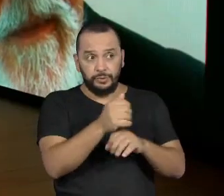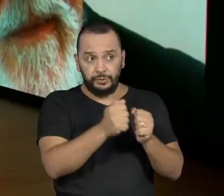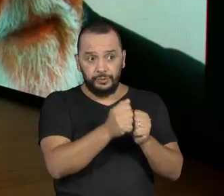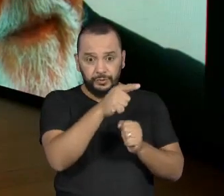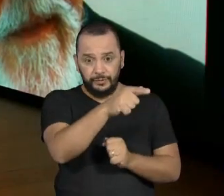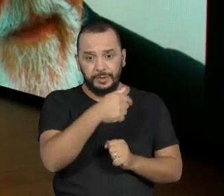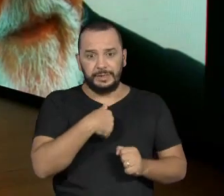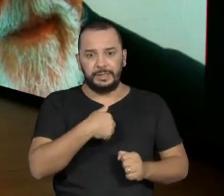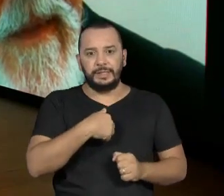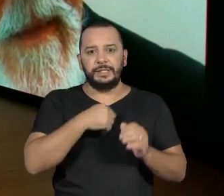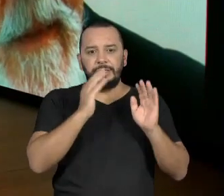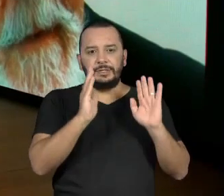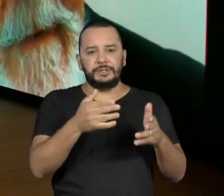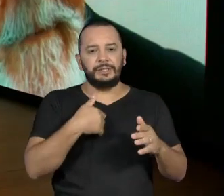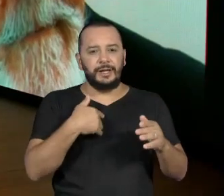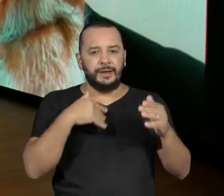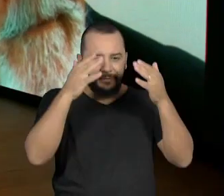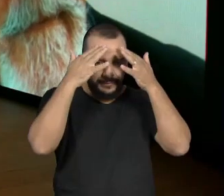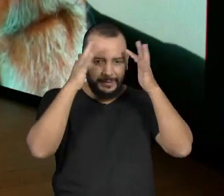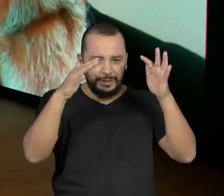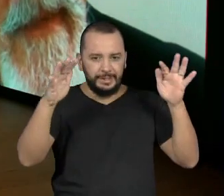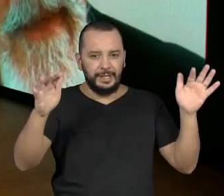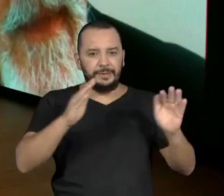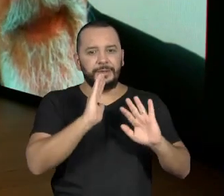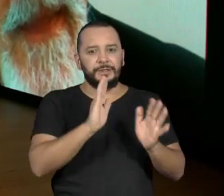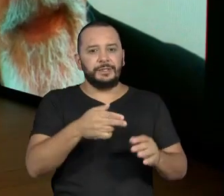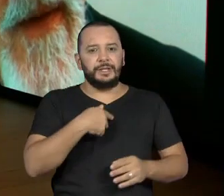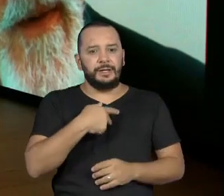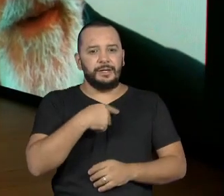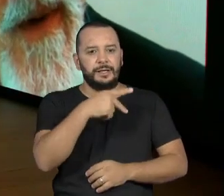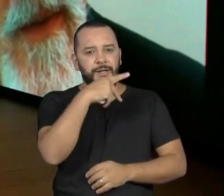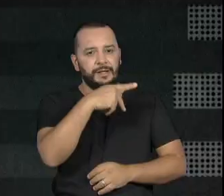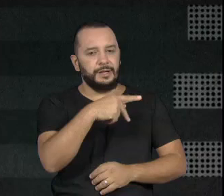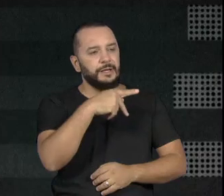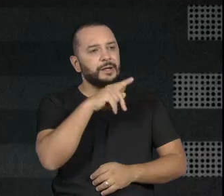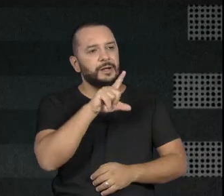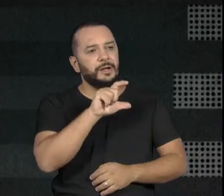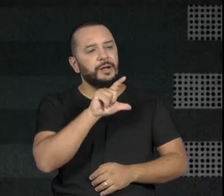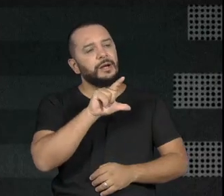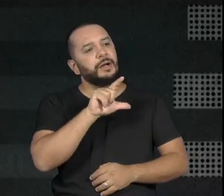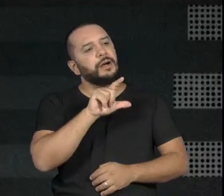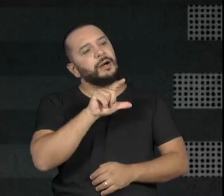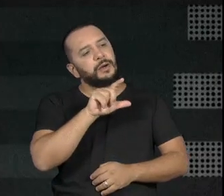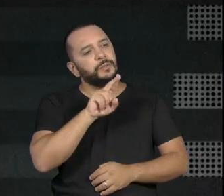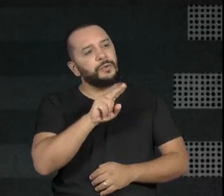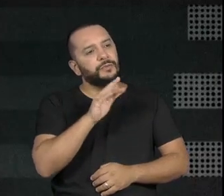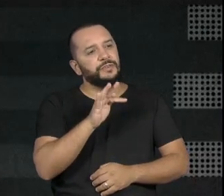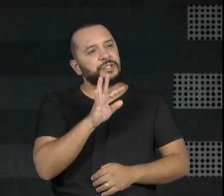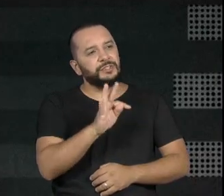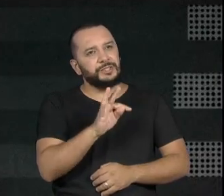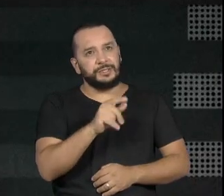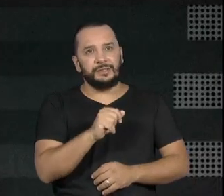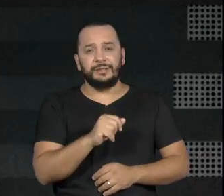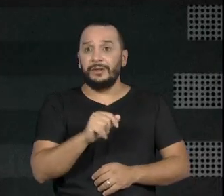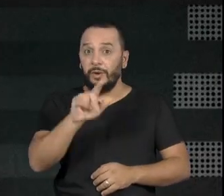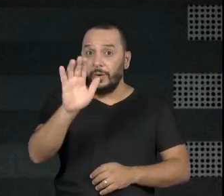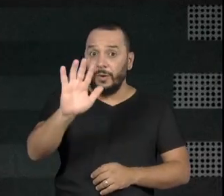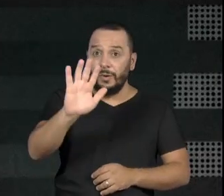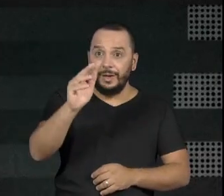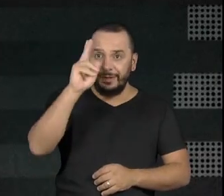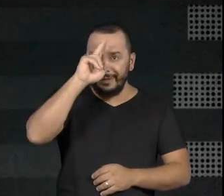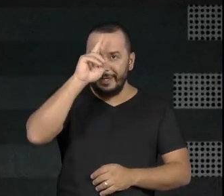Pluft e Fantasminha. Mandou uma mensagem. Olha só. Alô, Ney. Ney, lembra de mim?